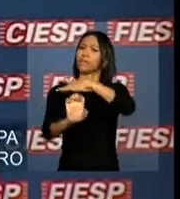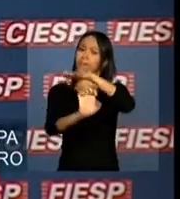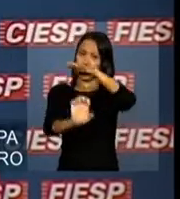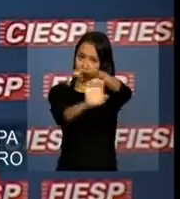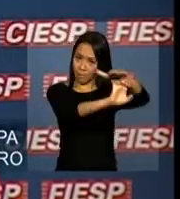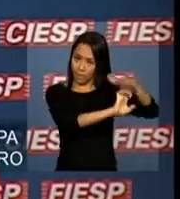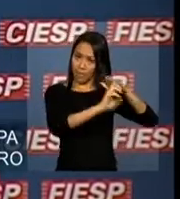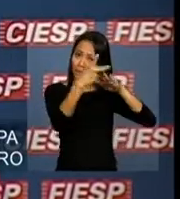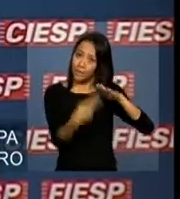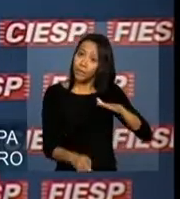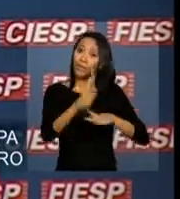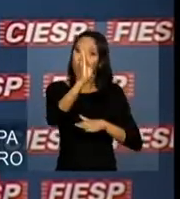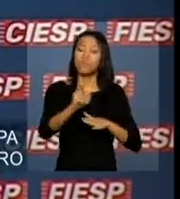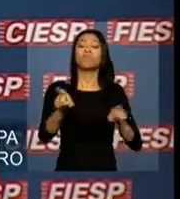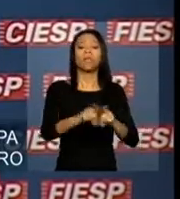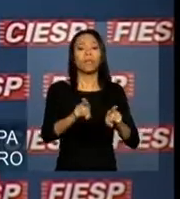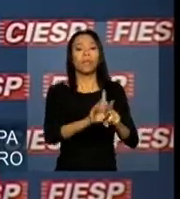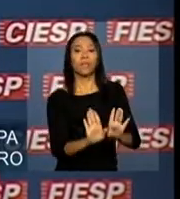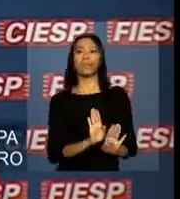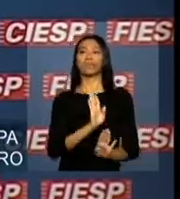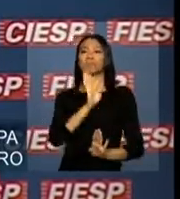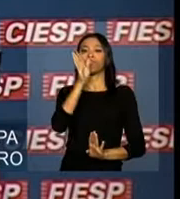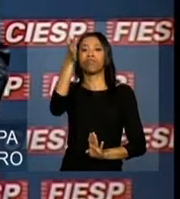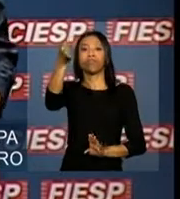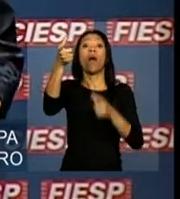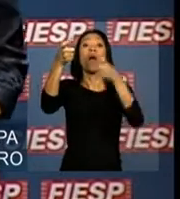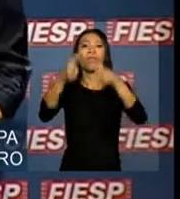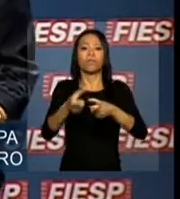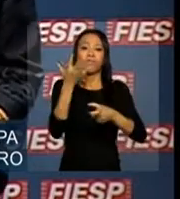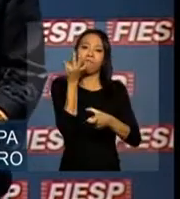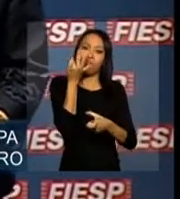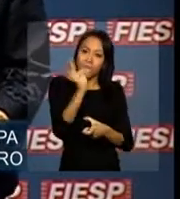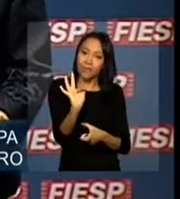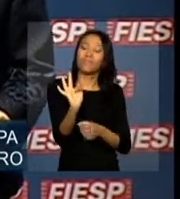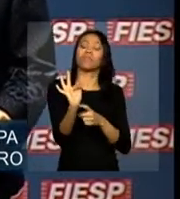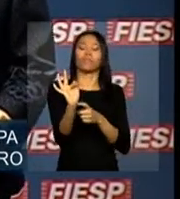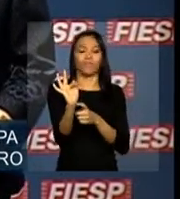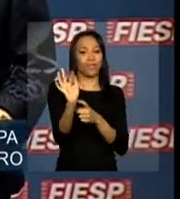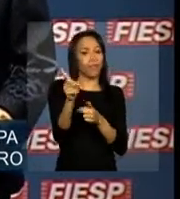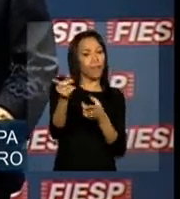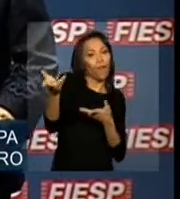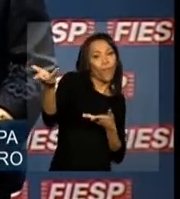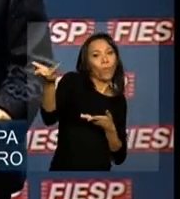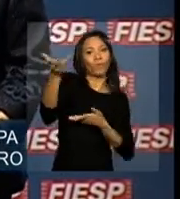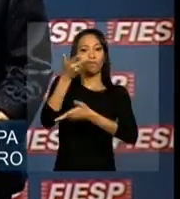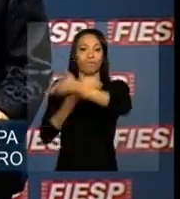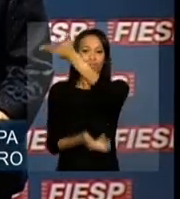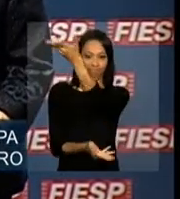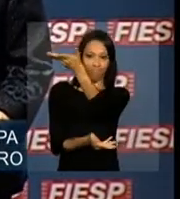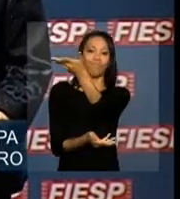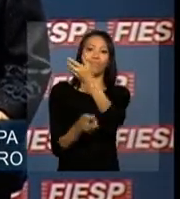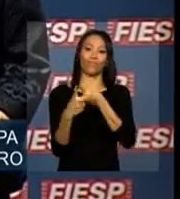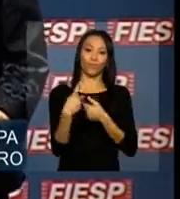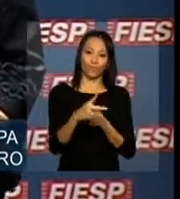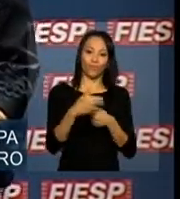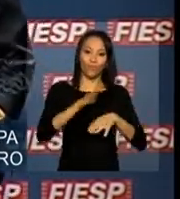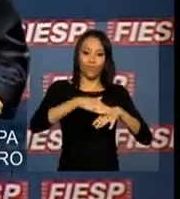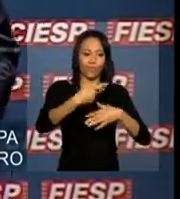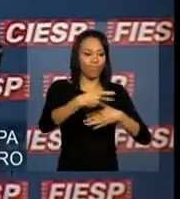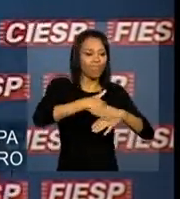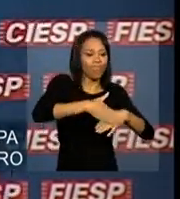mantêm presença na França como estratégia de internacionalização de suas atividades.